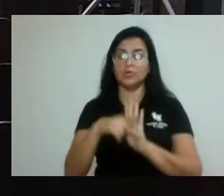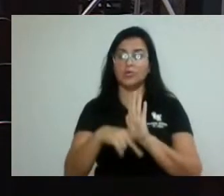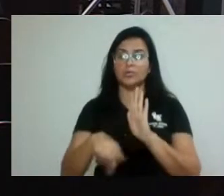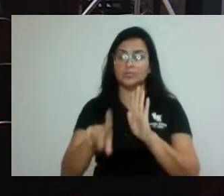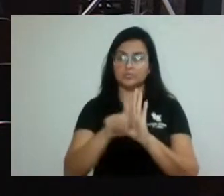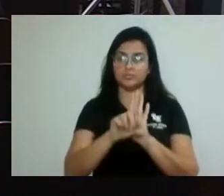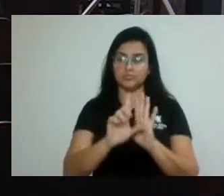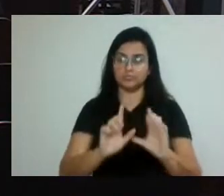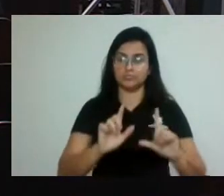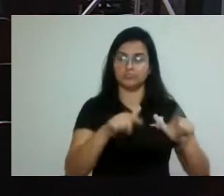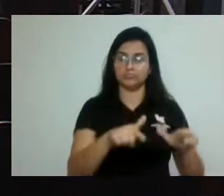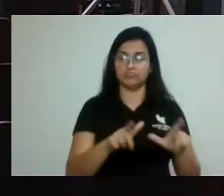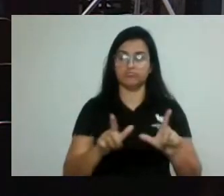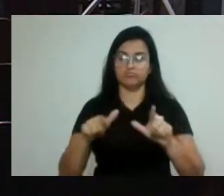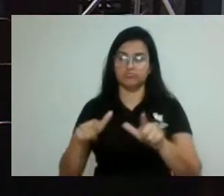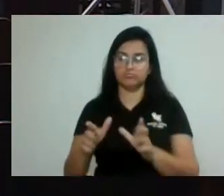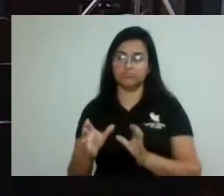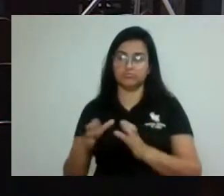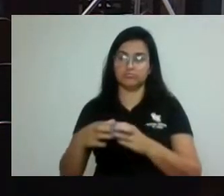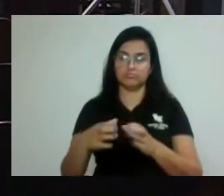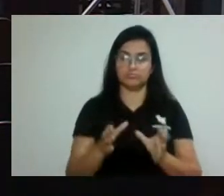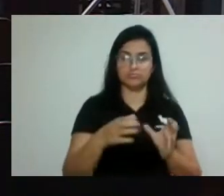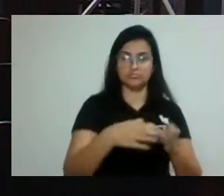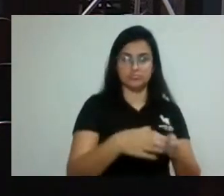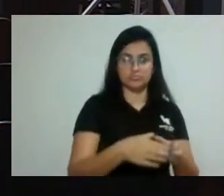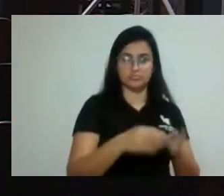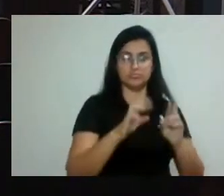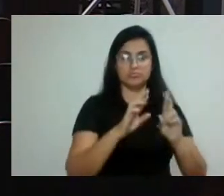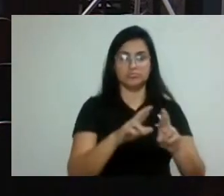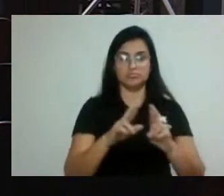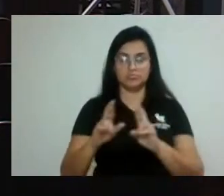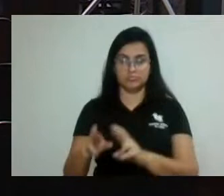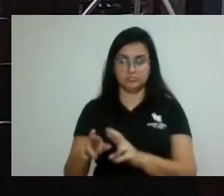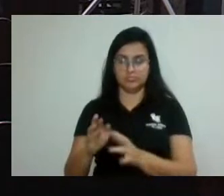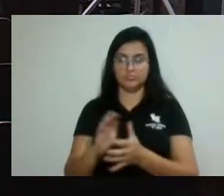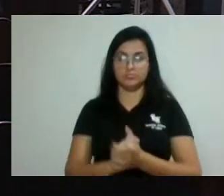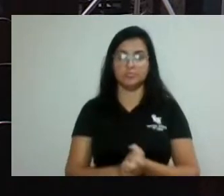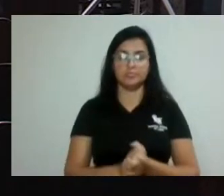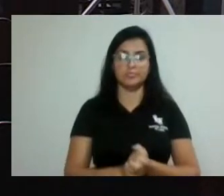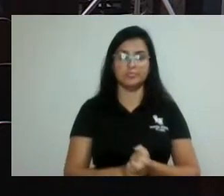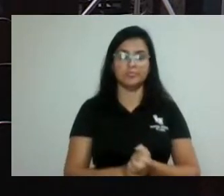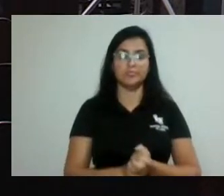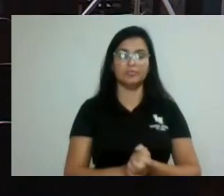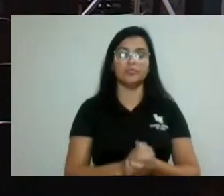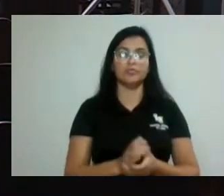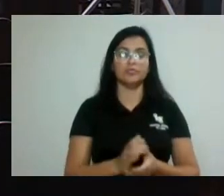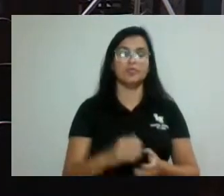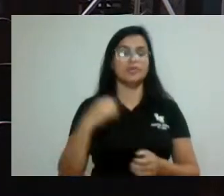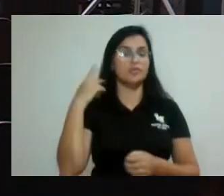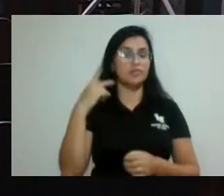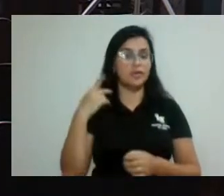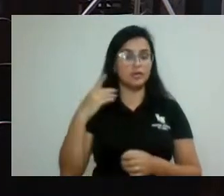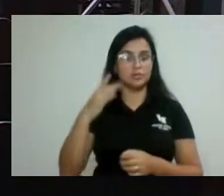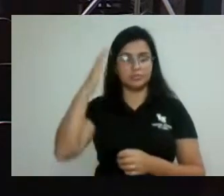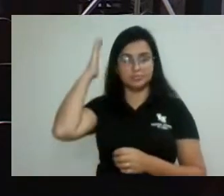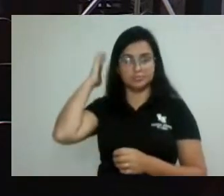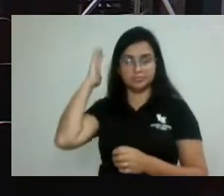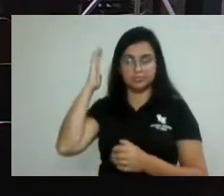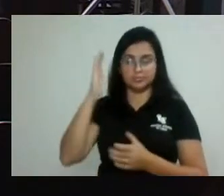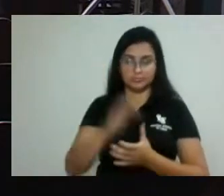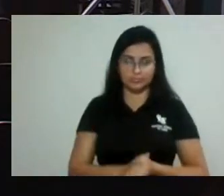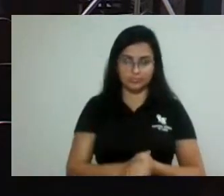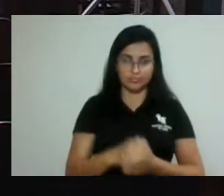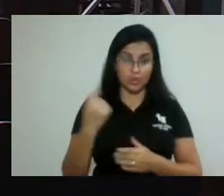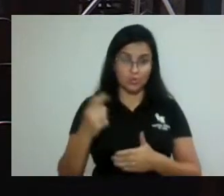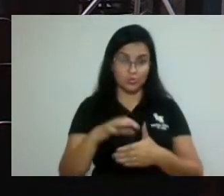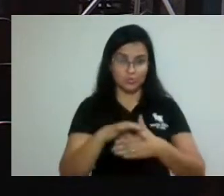competentes. Então vamos dar início aqui à nossa ordem do dia. Presidente. Pela gerador Luiz Otávio. Cumprimentar o Sr. Presidente. Nosso dia de governo. Cumprimentar o Sr.